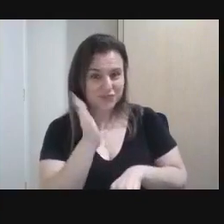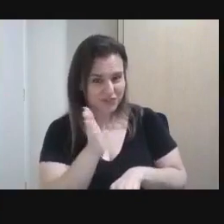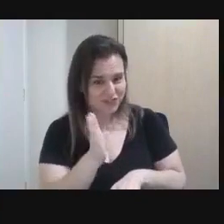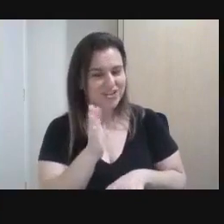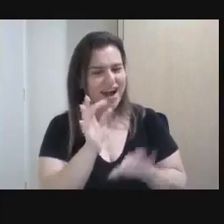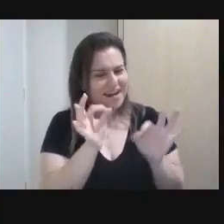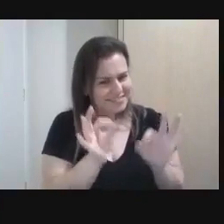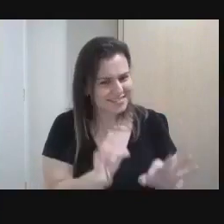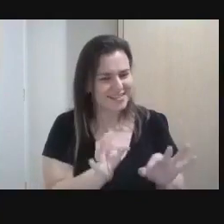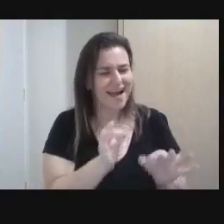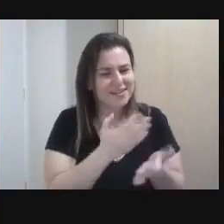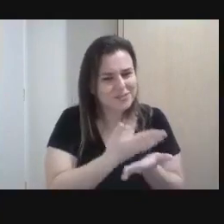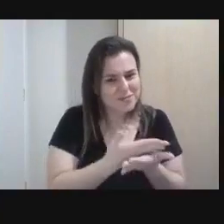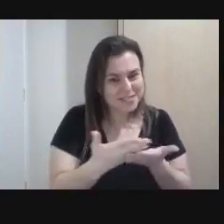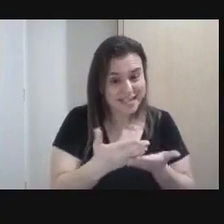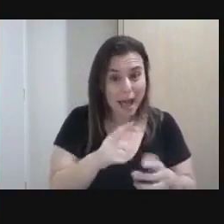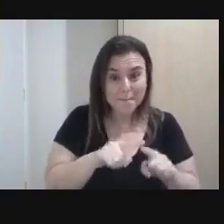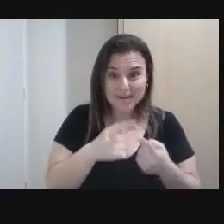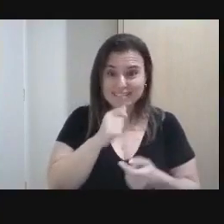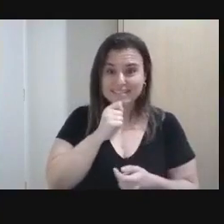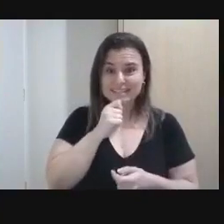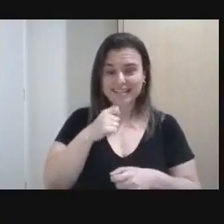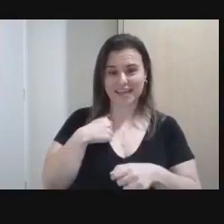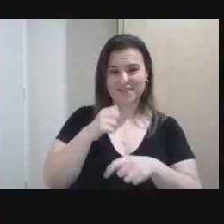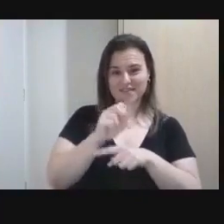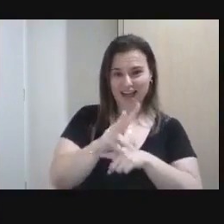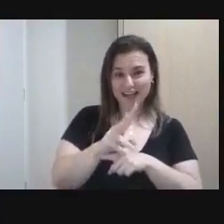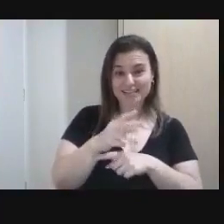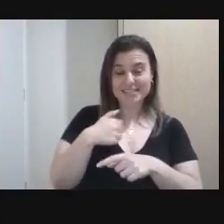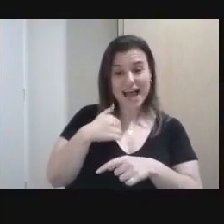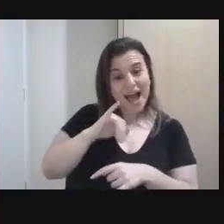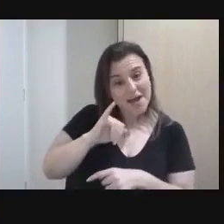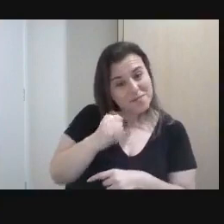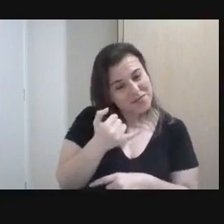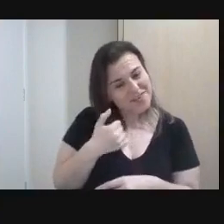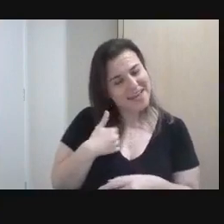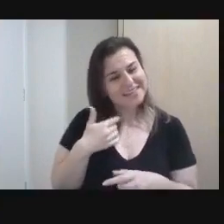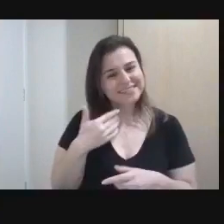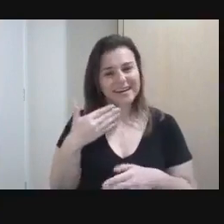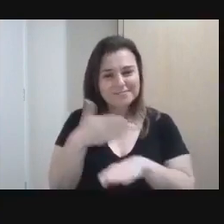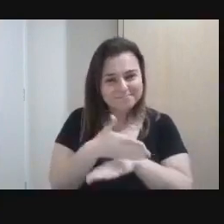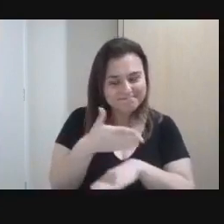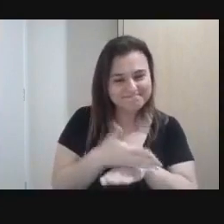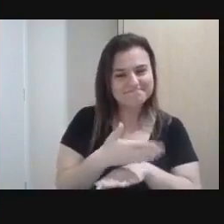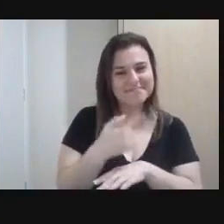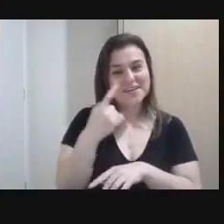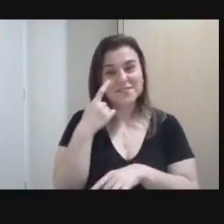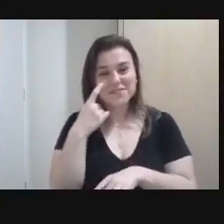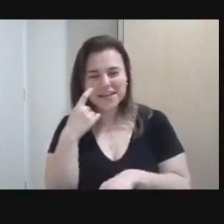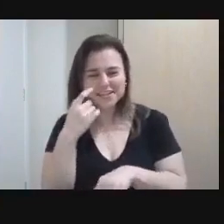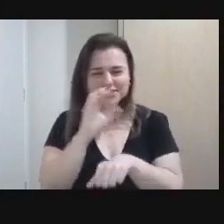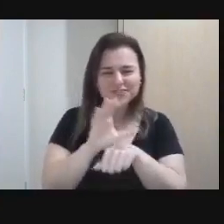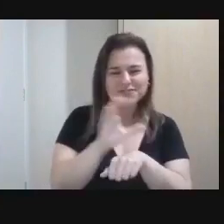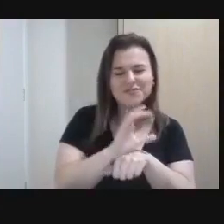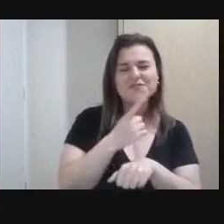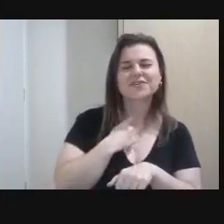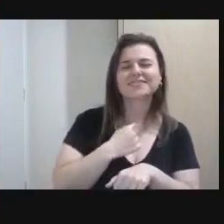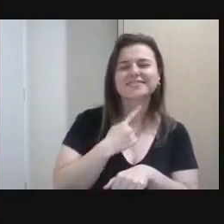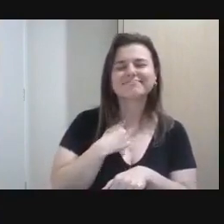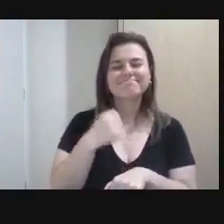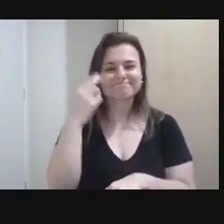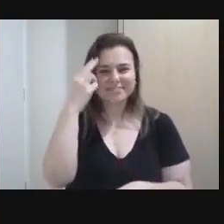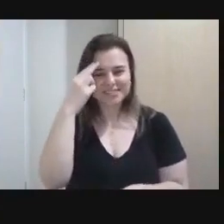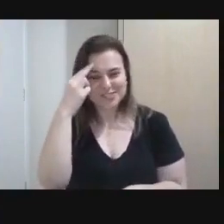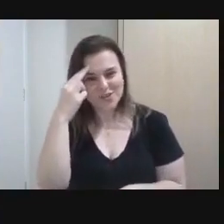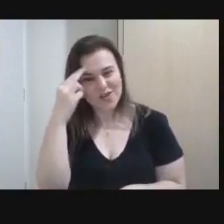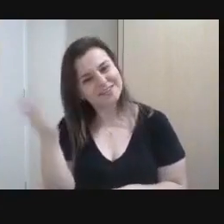vagas Então acessem lá Veja qual curso atende as suas necessidades As suas vontades Os seus sonhos E vem